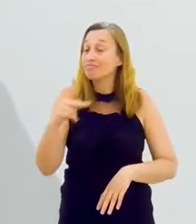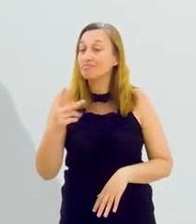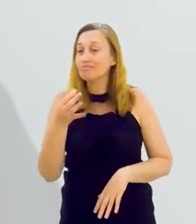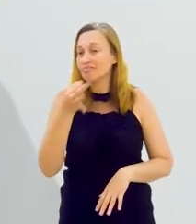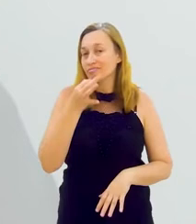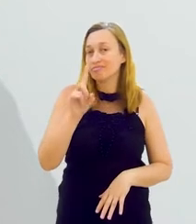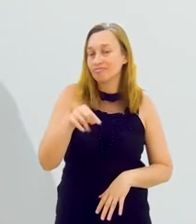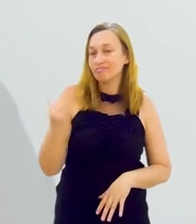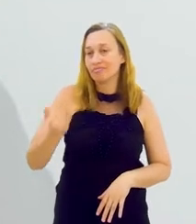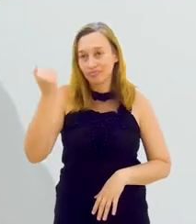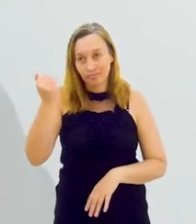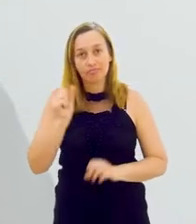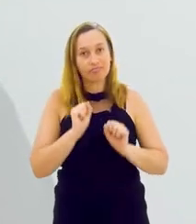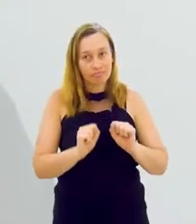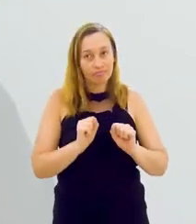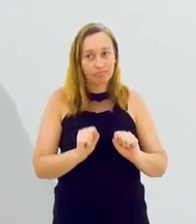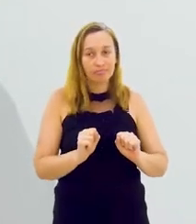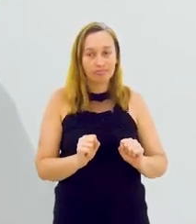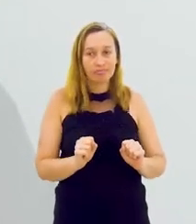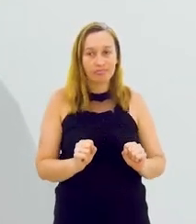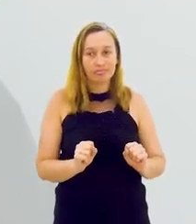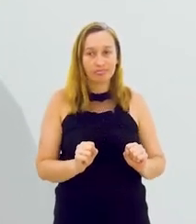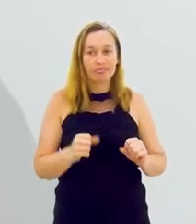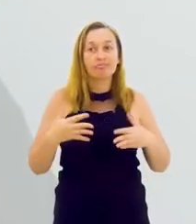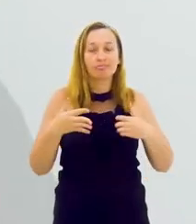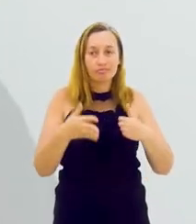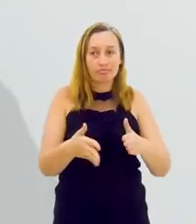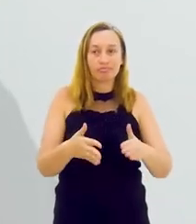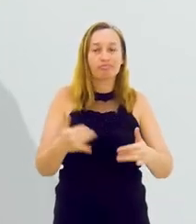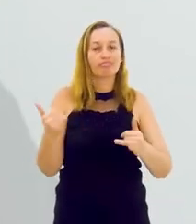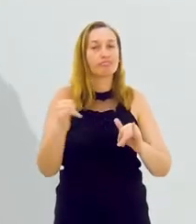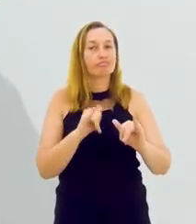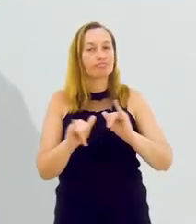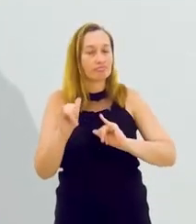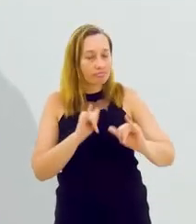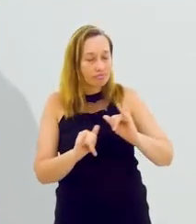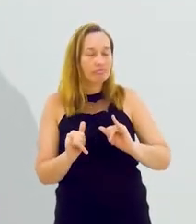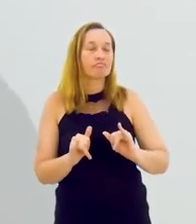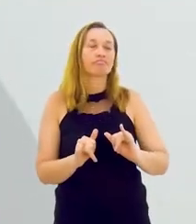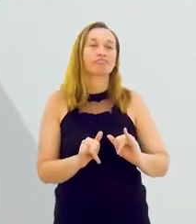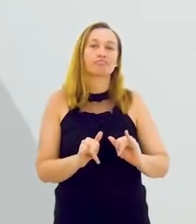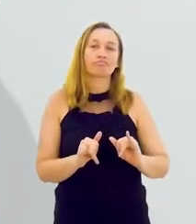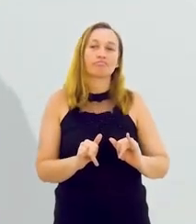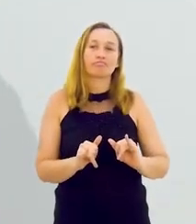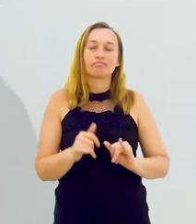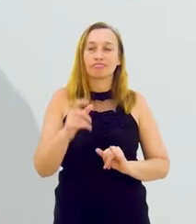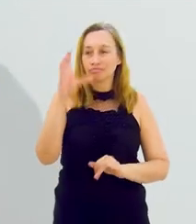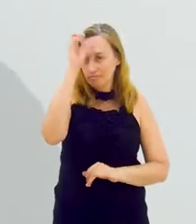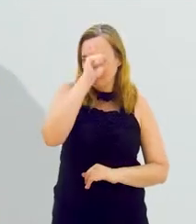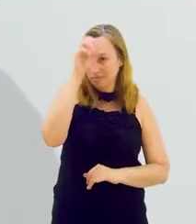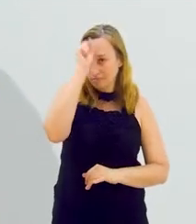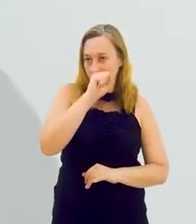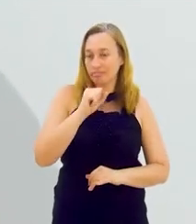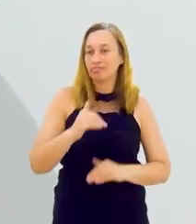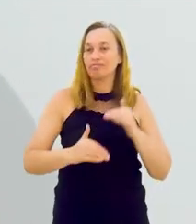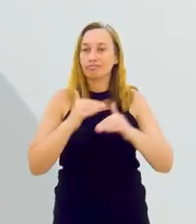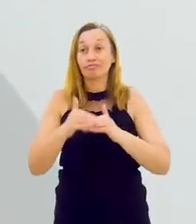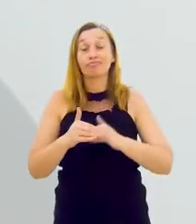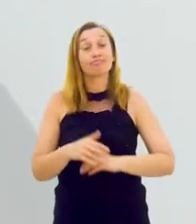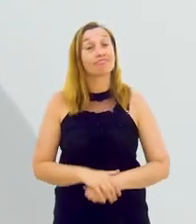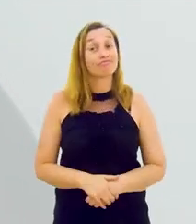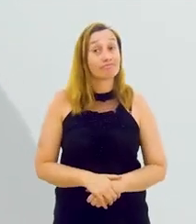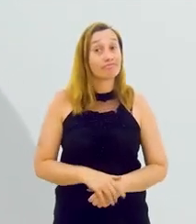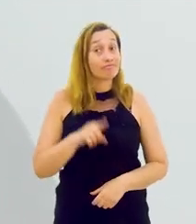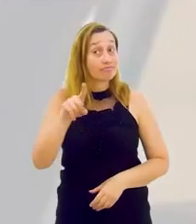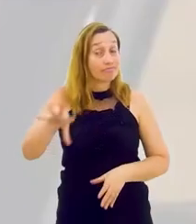competências, na sua opinião, são importantes e que podem ser foco de formação, né? De ser aprendido